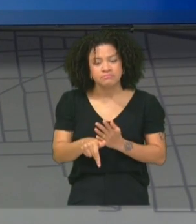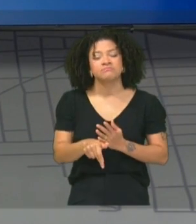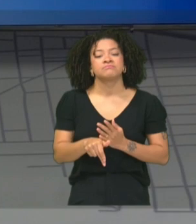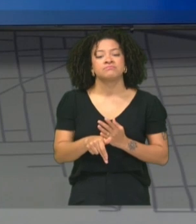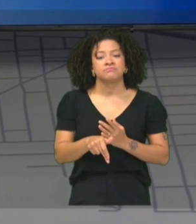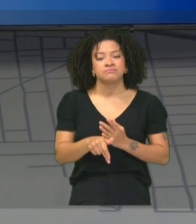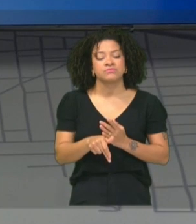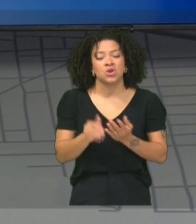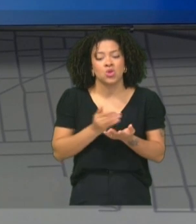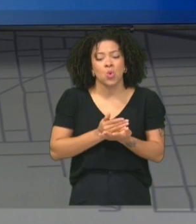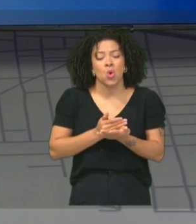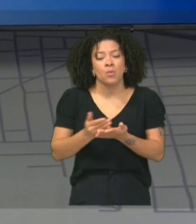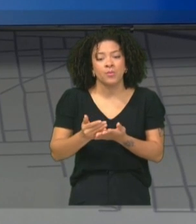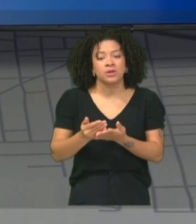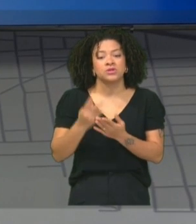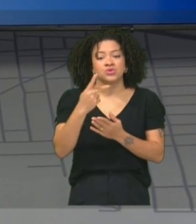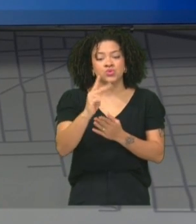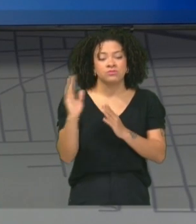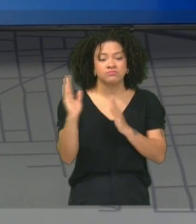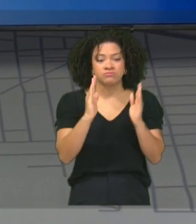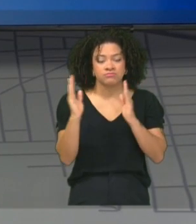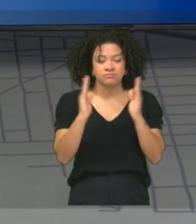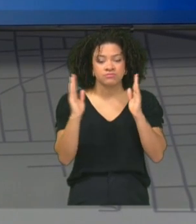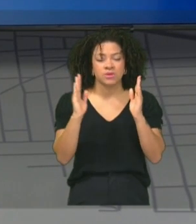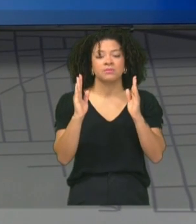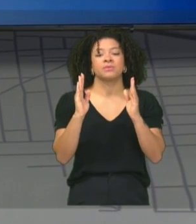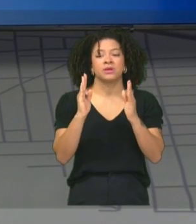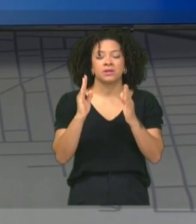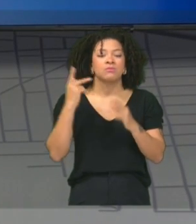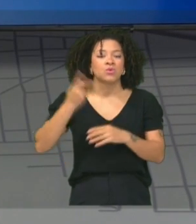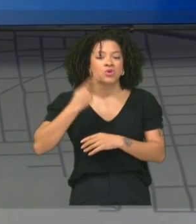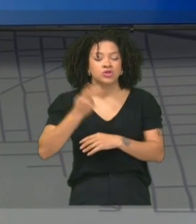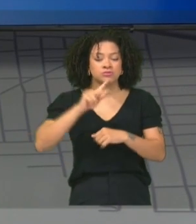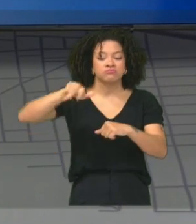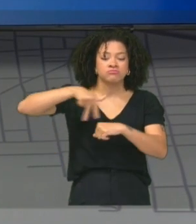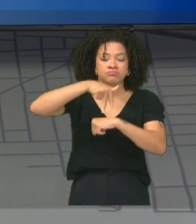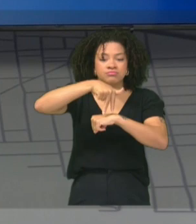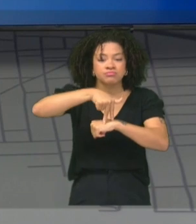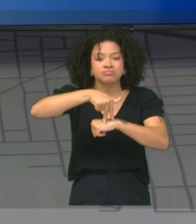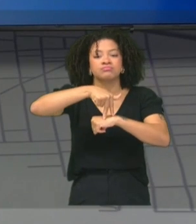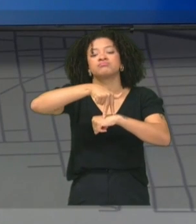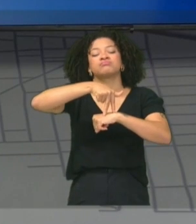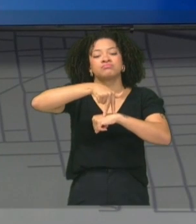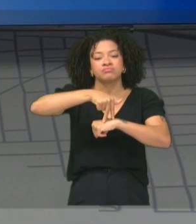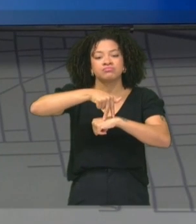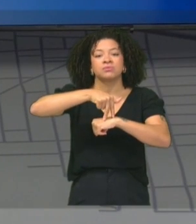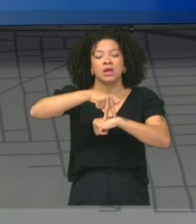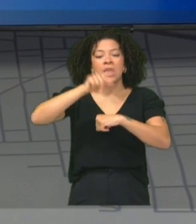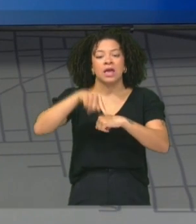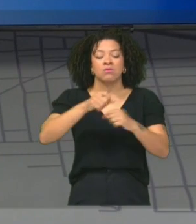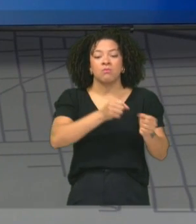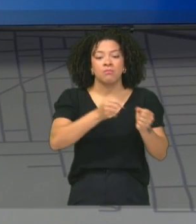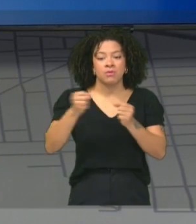no começo da sua propaganda política para subir o palanque, subir aos degraus do Poder